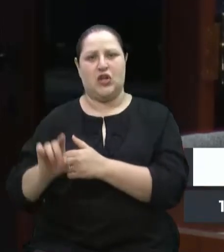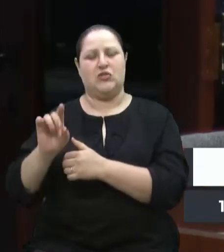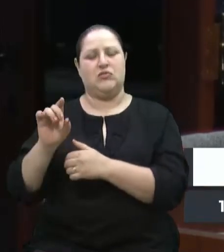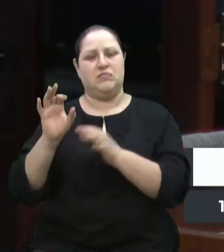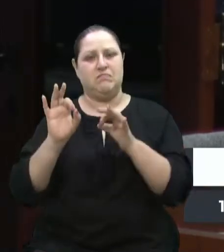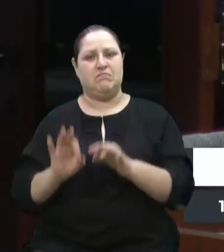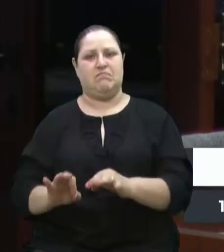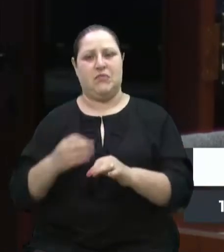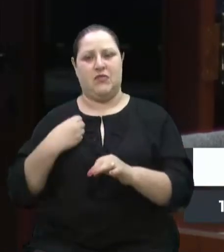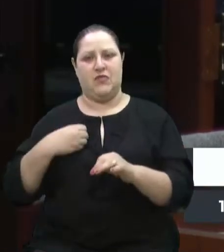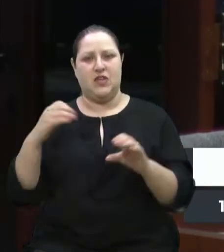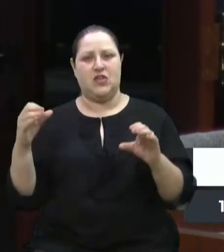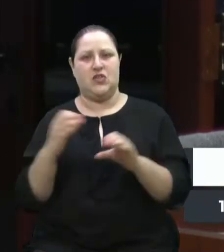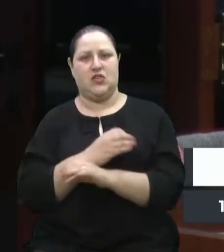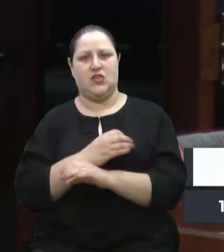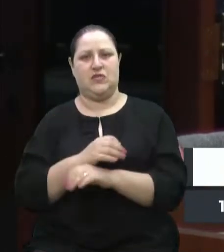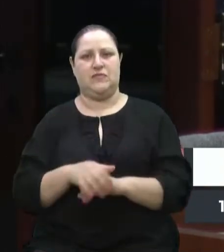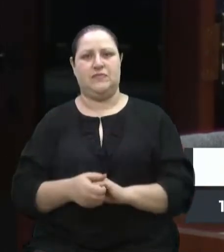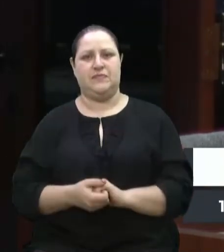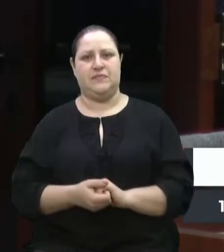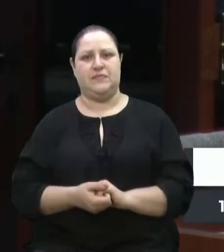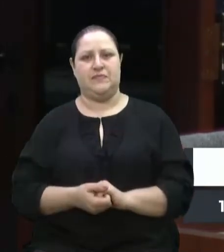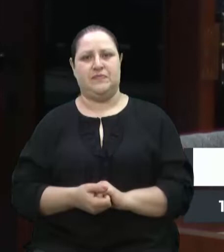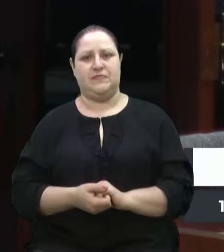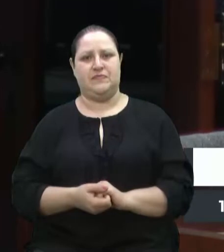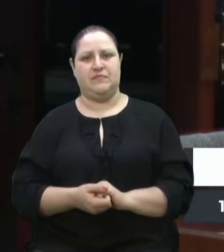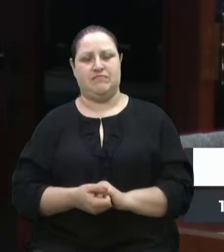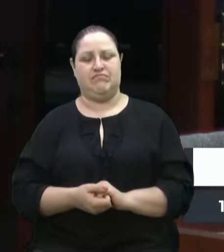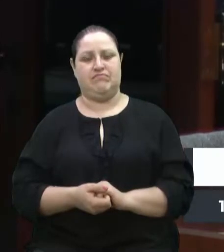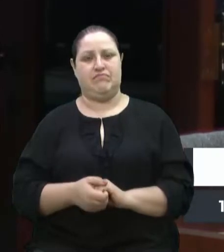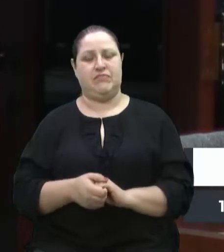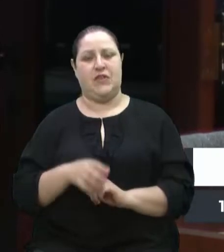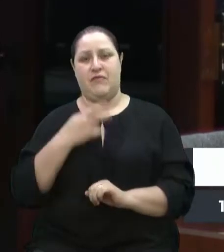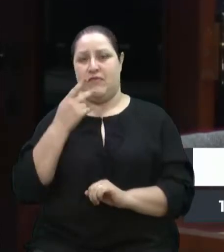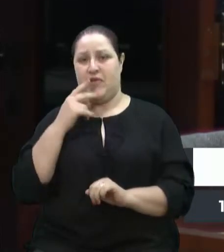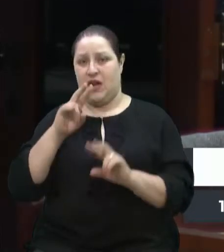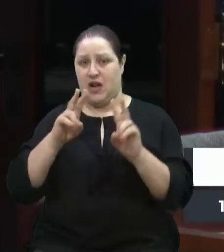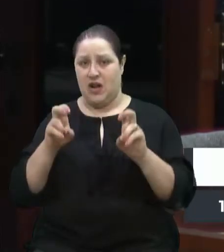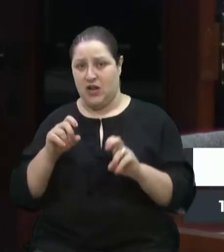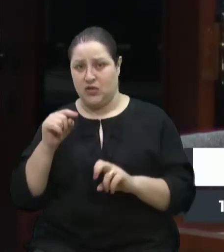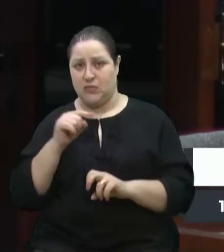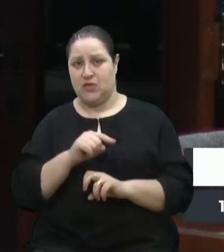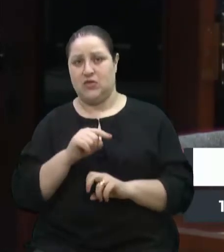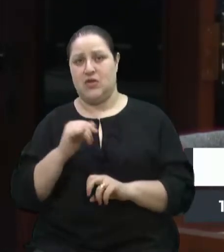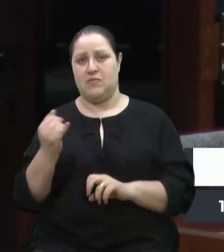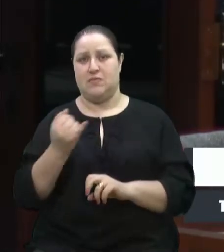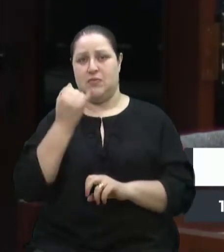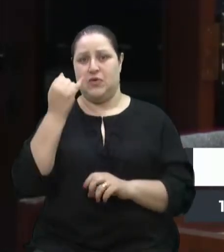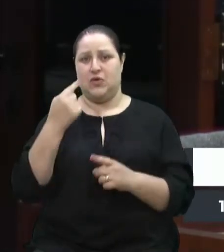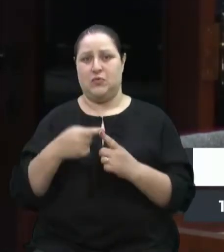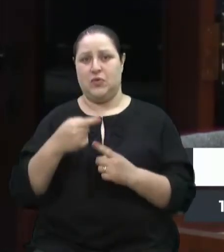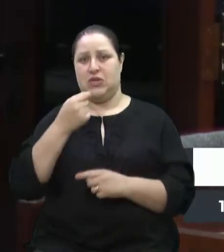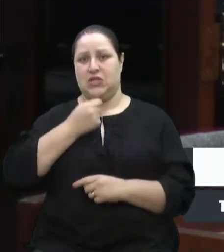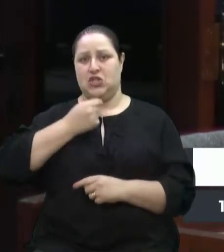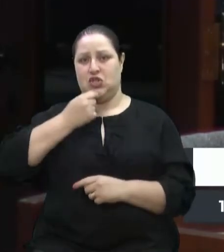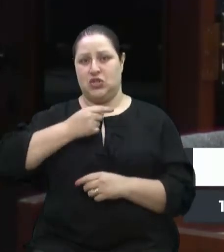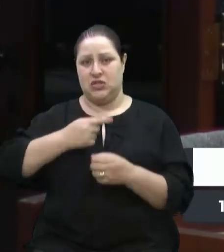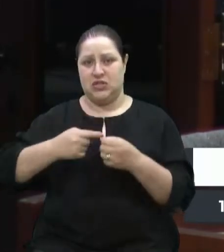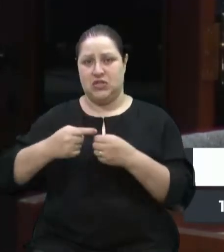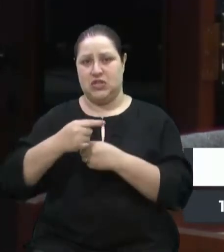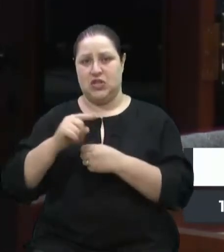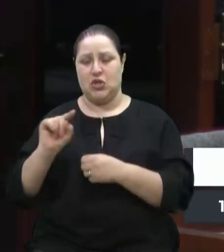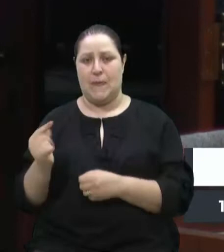uma vida plena. Então, poder falar disso é muito importante, porque Caxias do Sul foi a